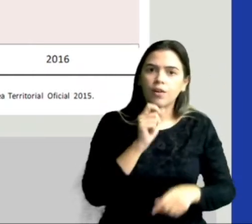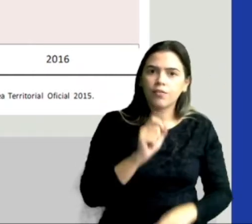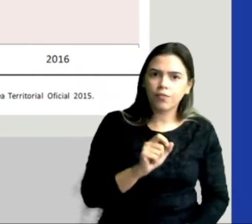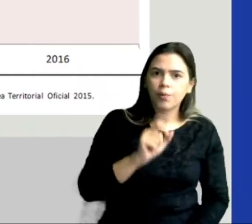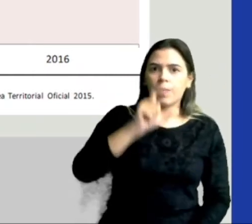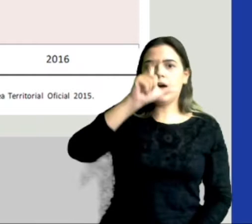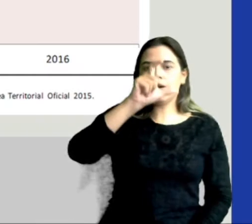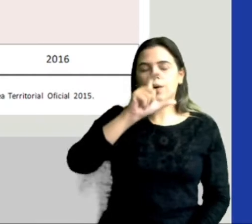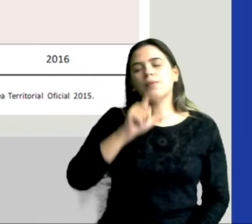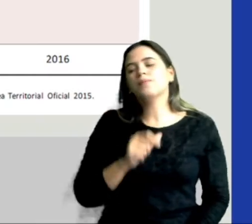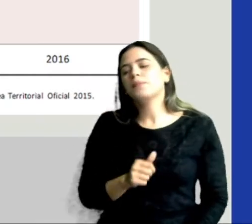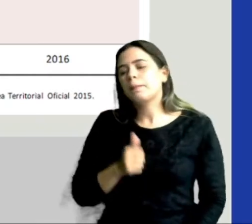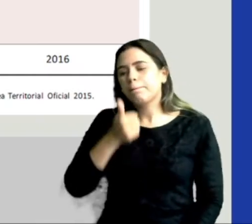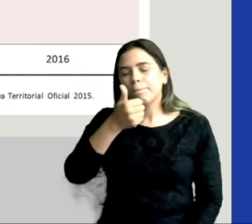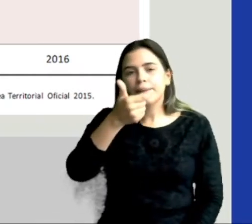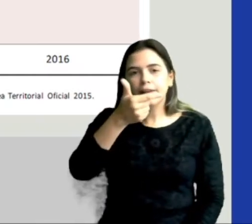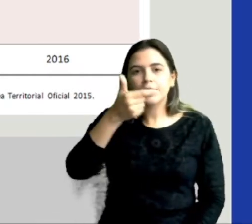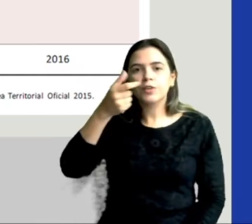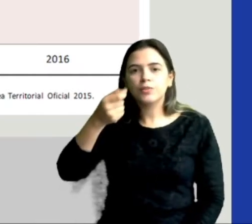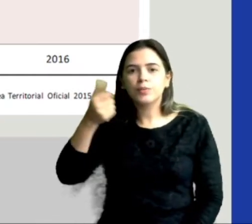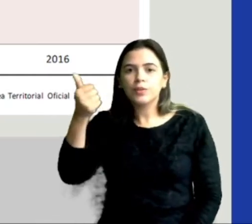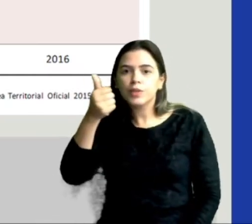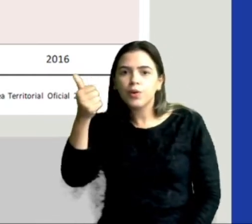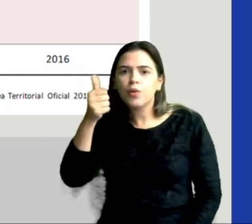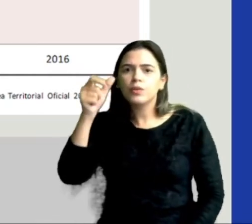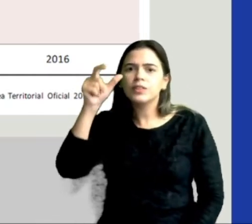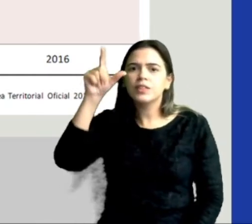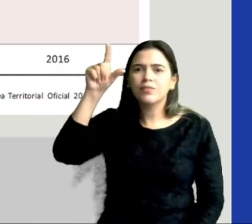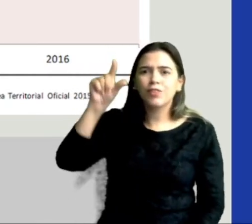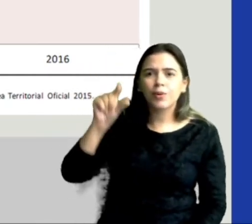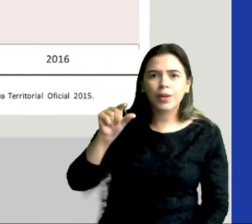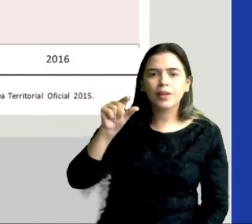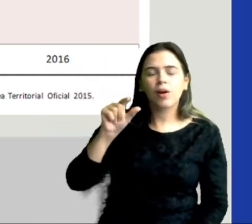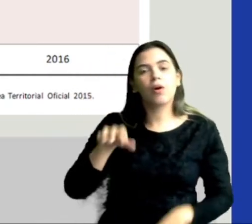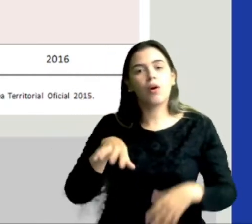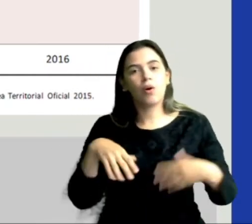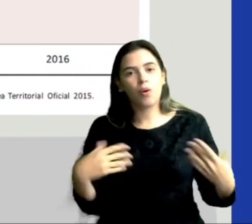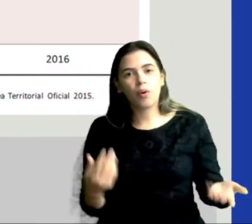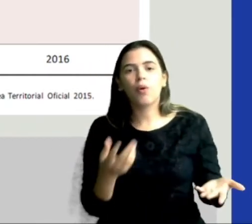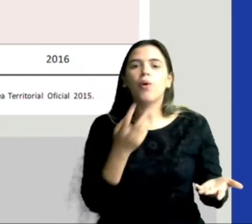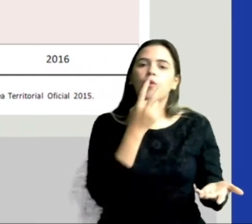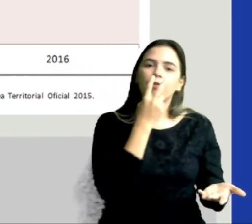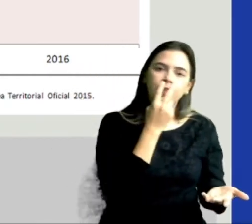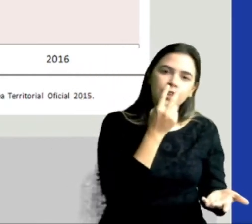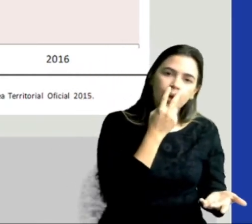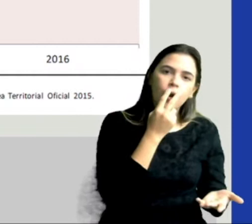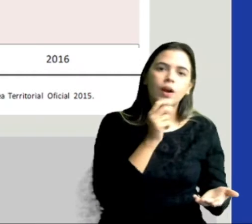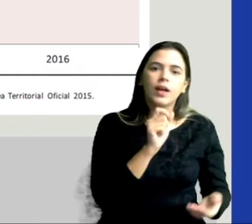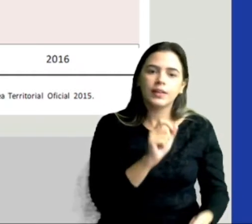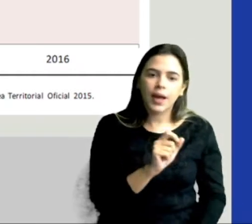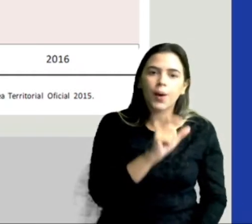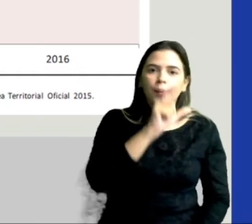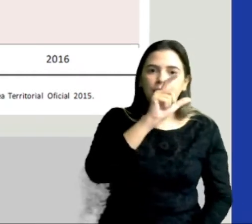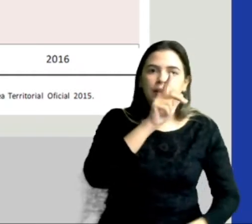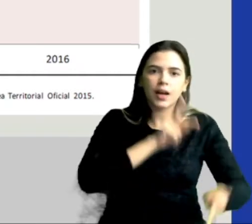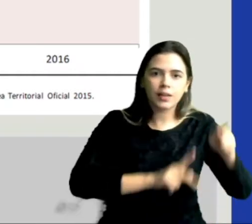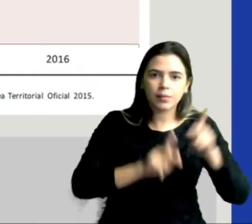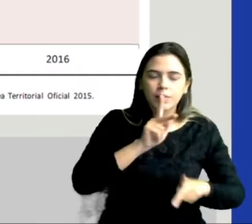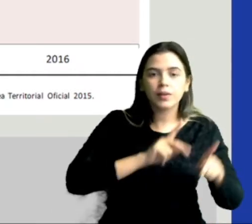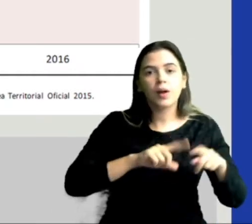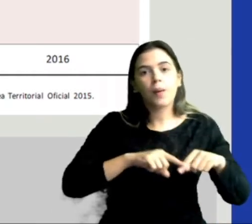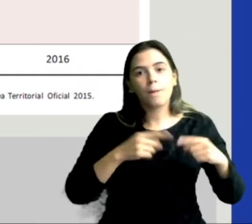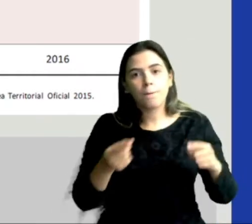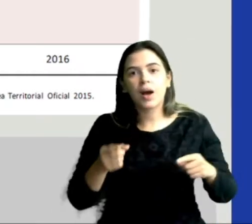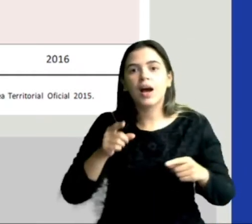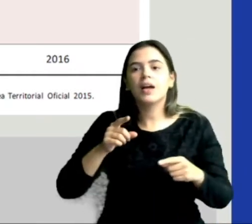houve uma participação menor em relação ao Estado. Quer dizer, ou apesar de Vitória ter aumentado a sua população, mas os